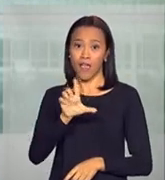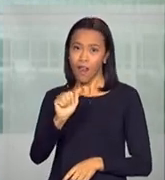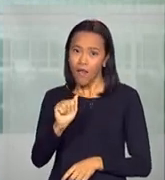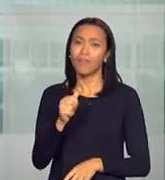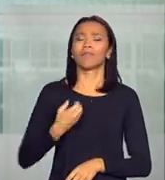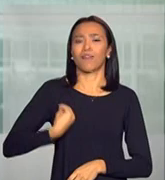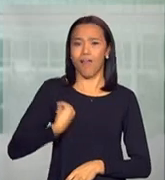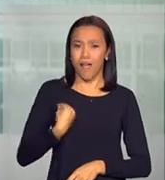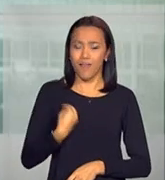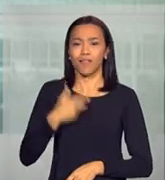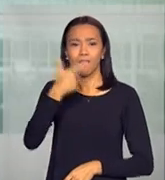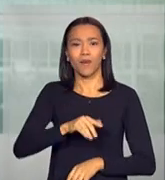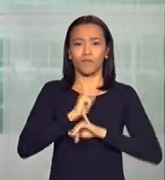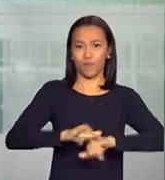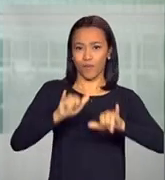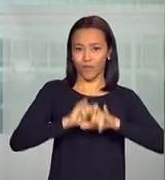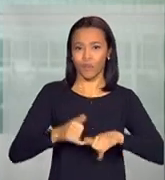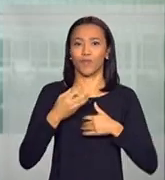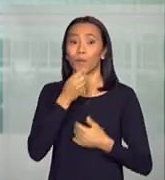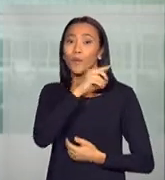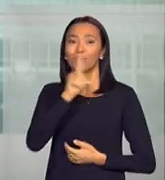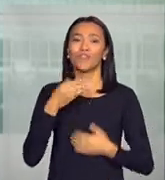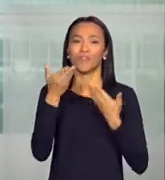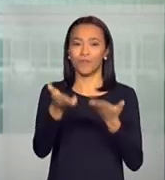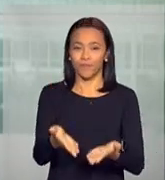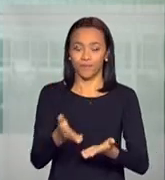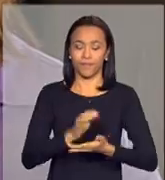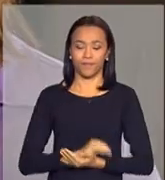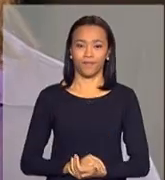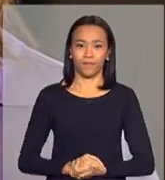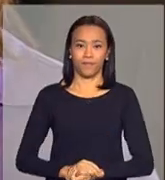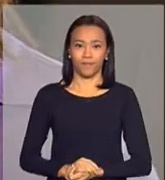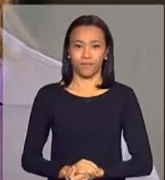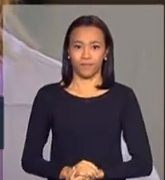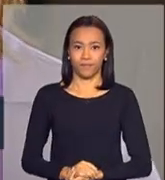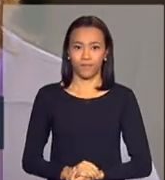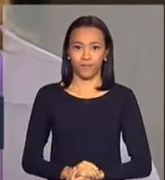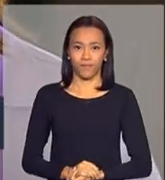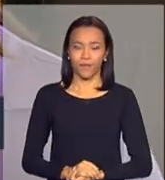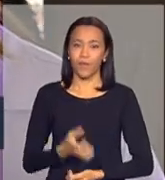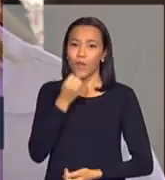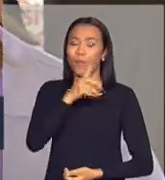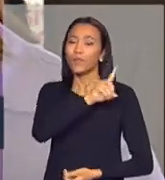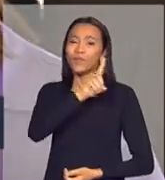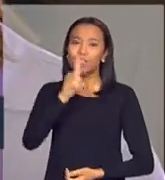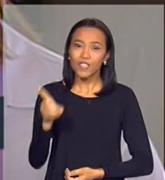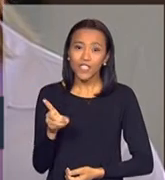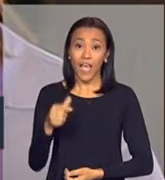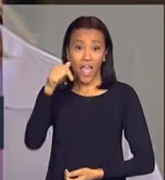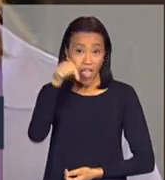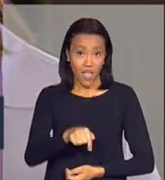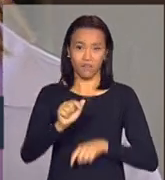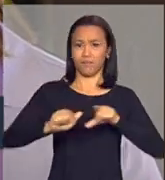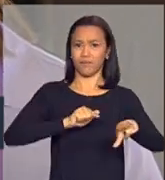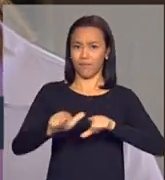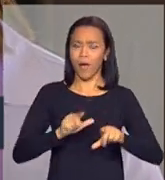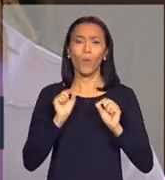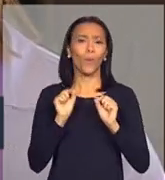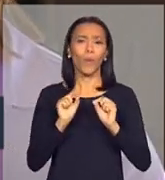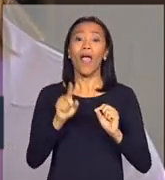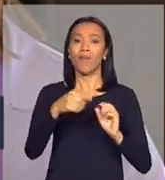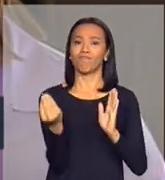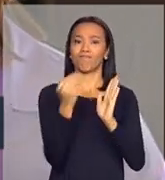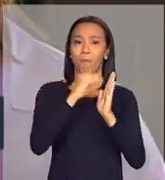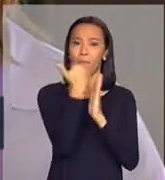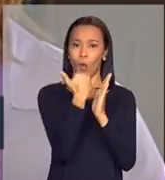está no local e tem mais informações. Bom dia, Daniela. Bom dia, Lúcia. Esta iniciativa faz parte do